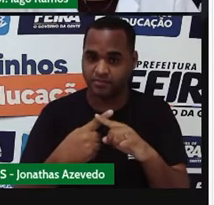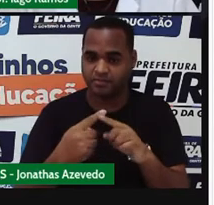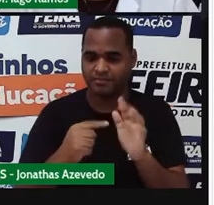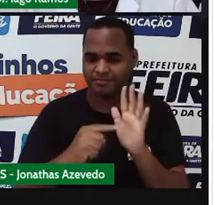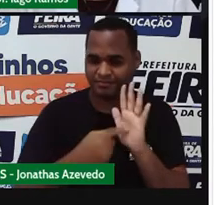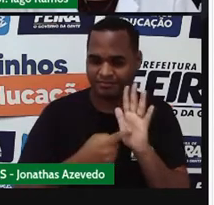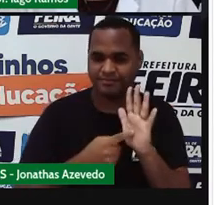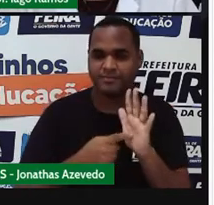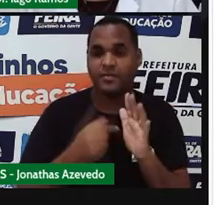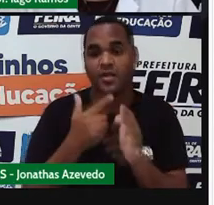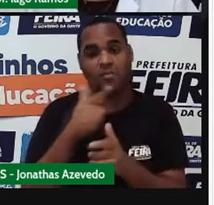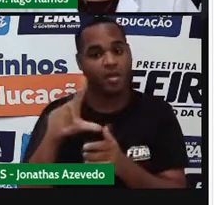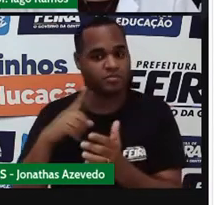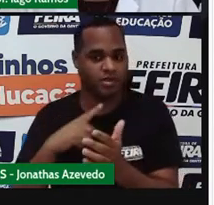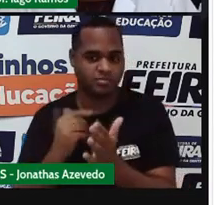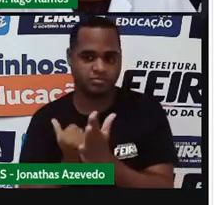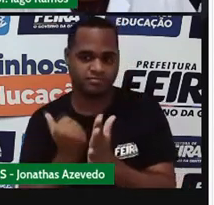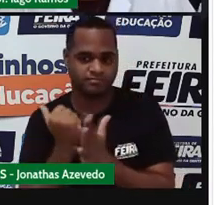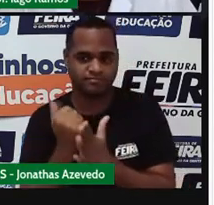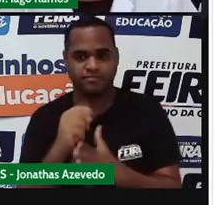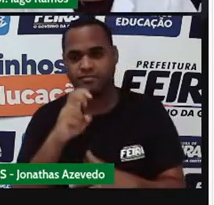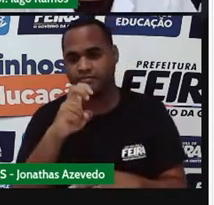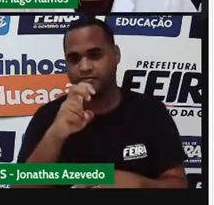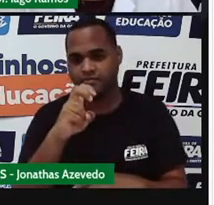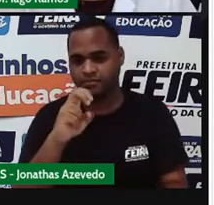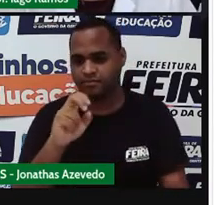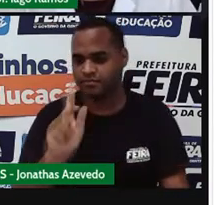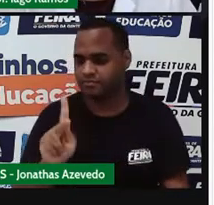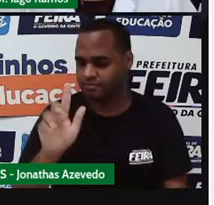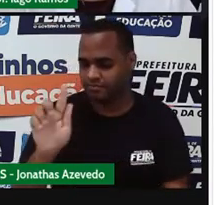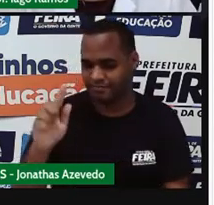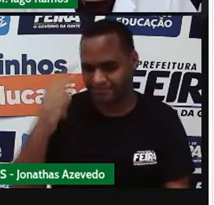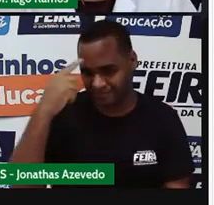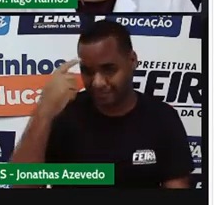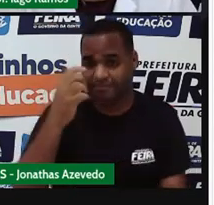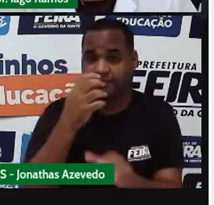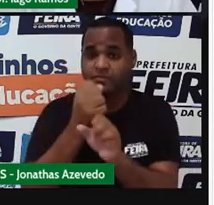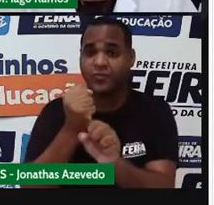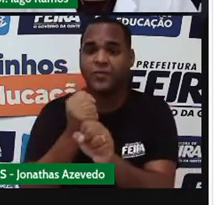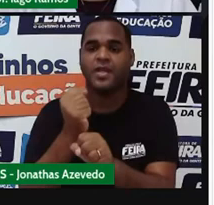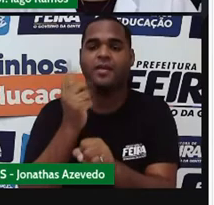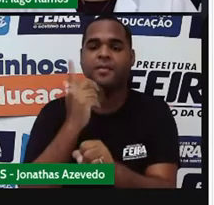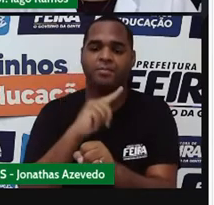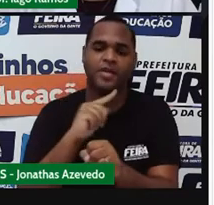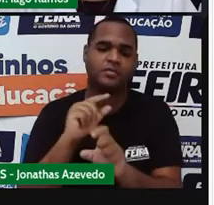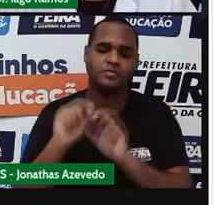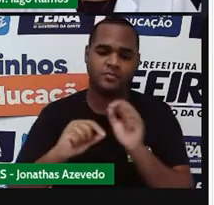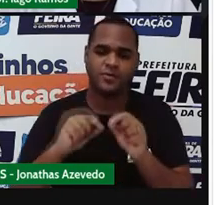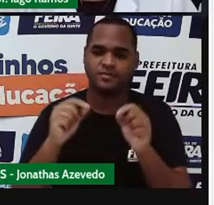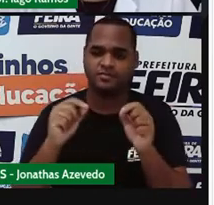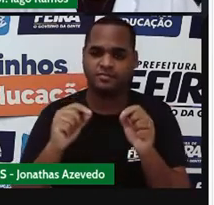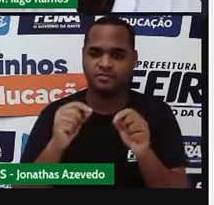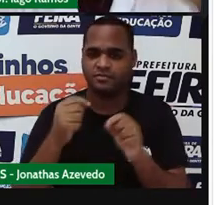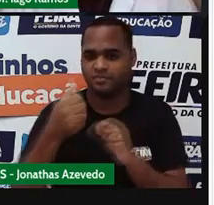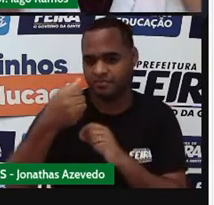mais o pezinho de cinco quilos. Só que isso vai ter que dar quanto? Isso vai ter que dar 13. Vai